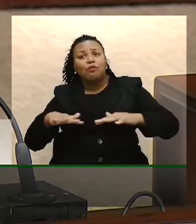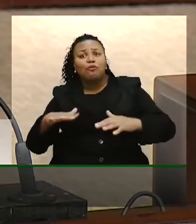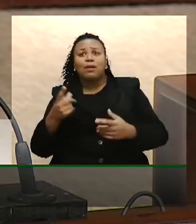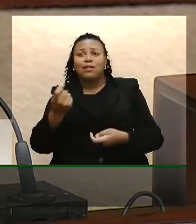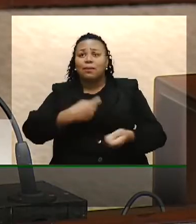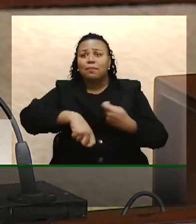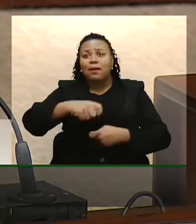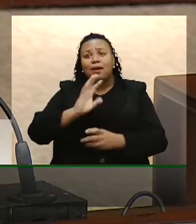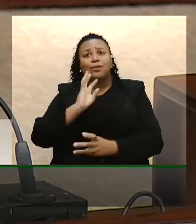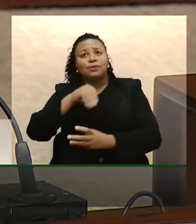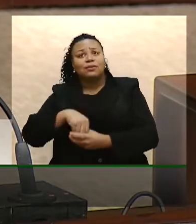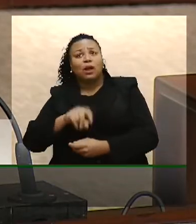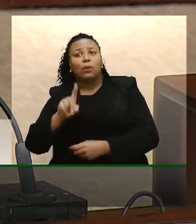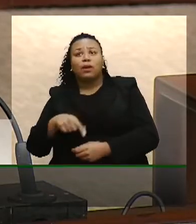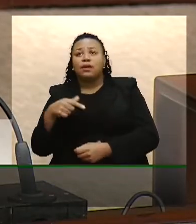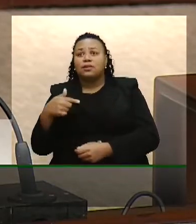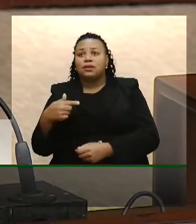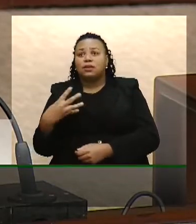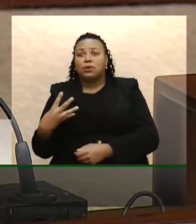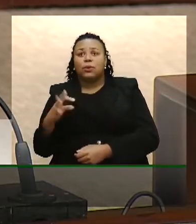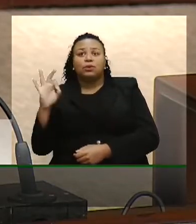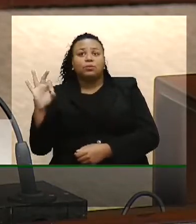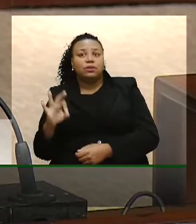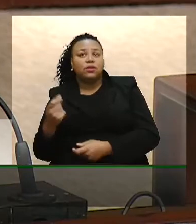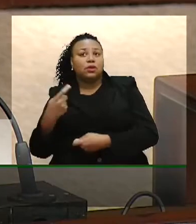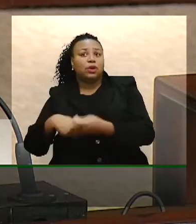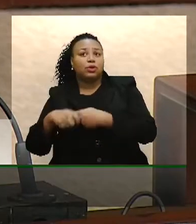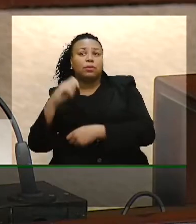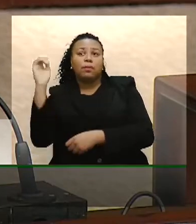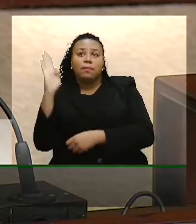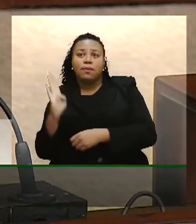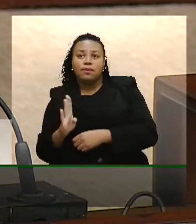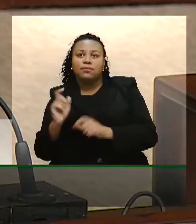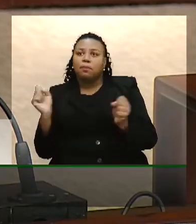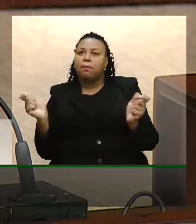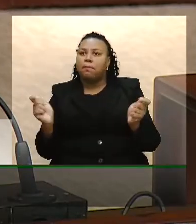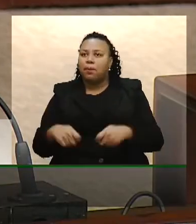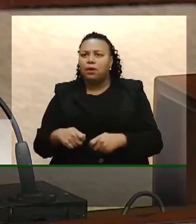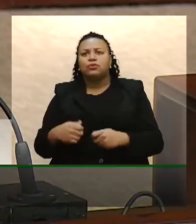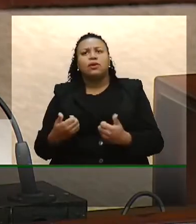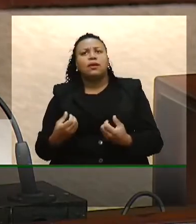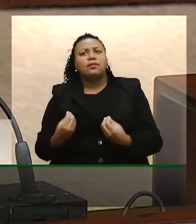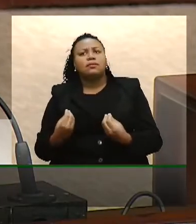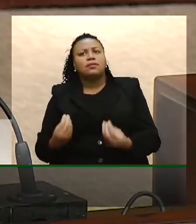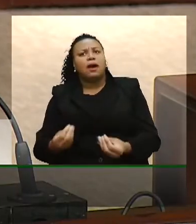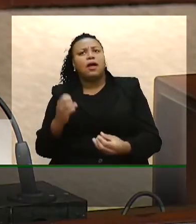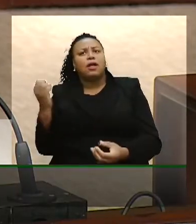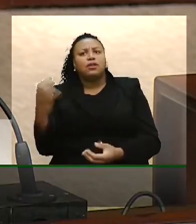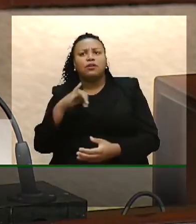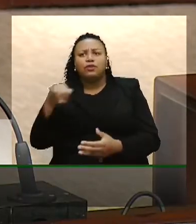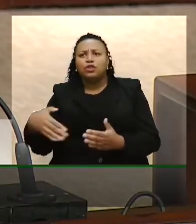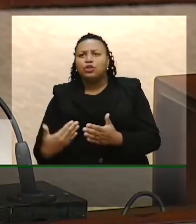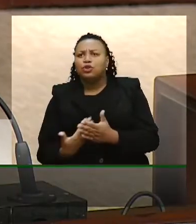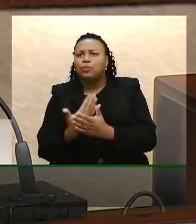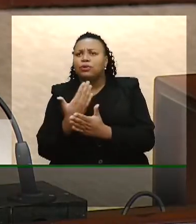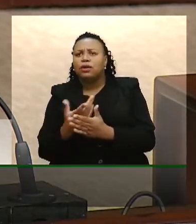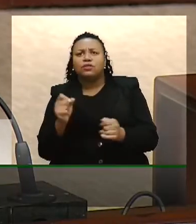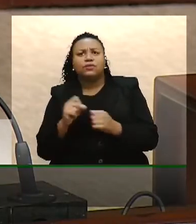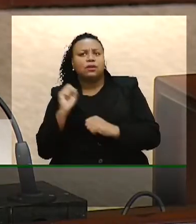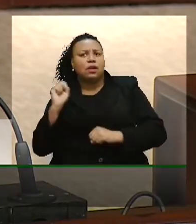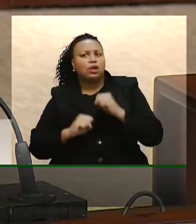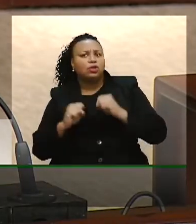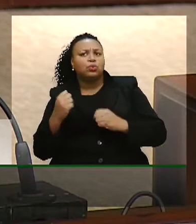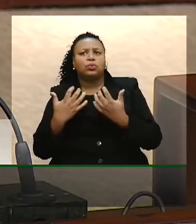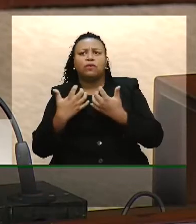mercado interno, que é 74% da economia brasileira e que pode gerar novas oportunidades e fazer a indústria